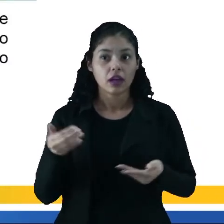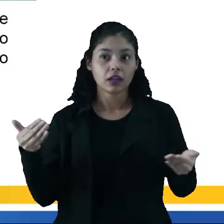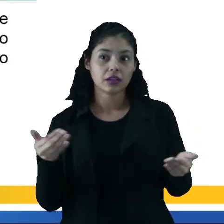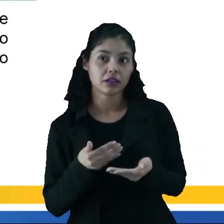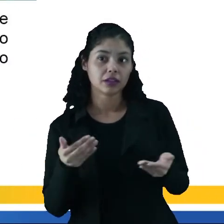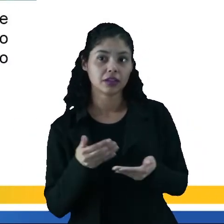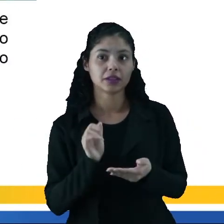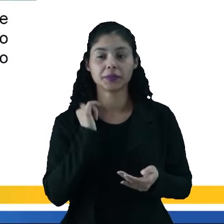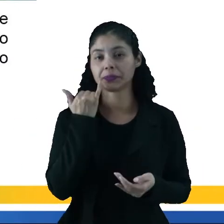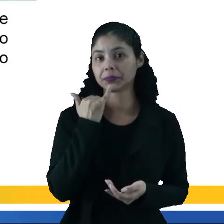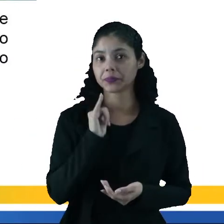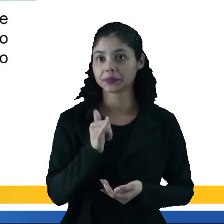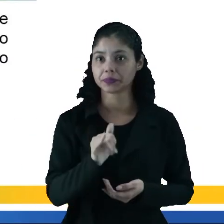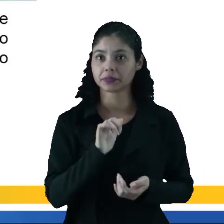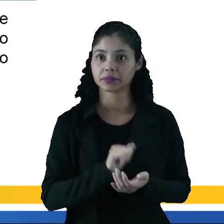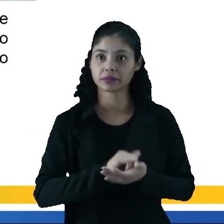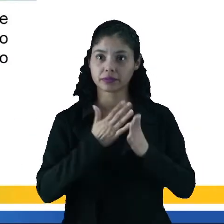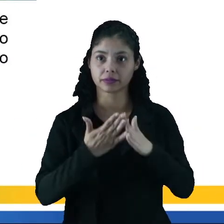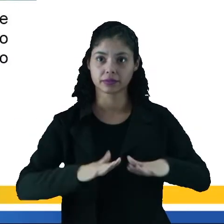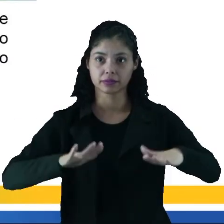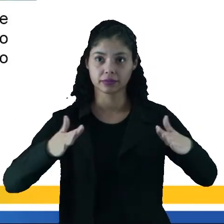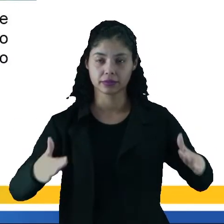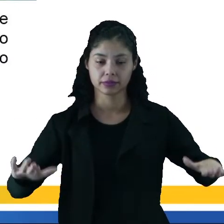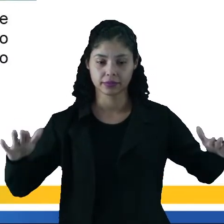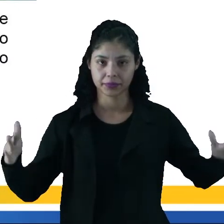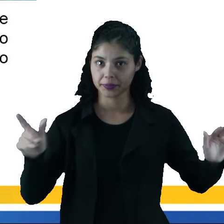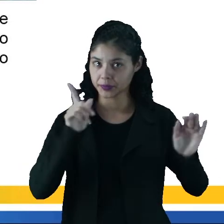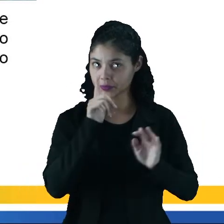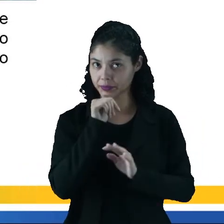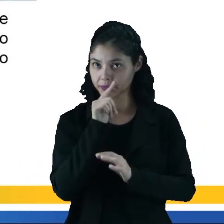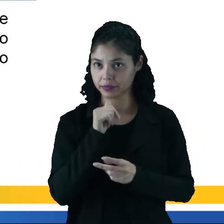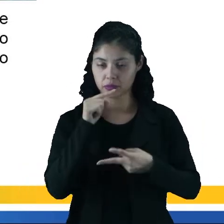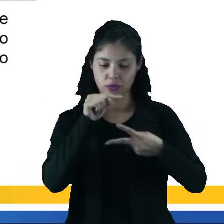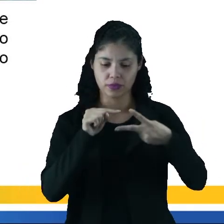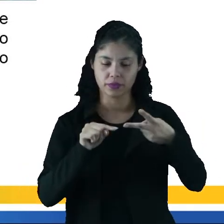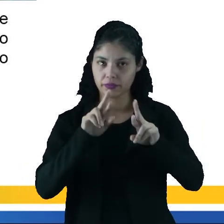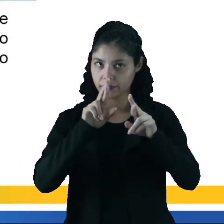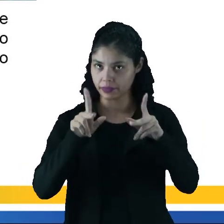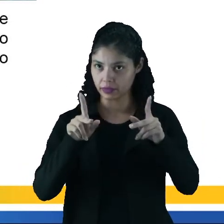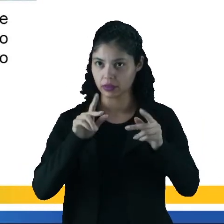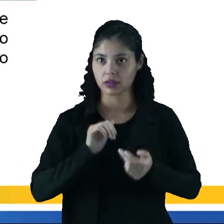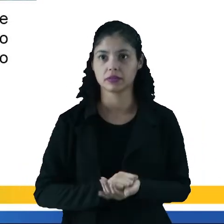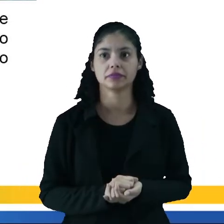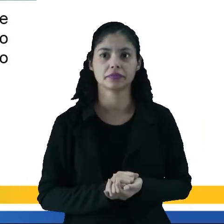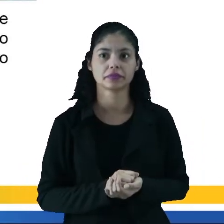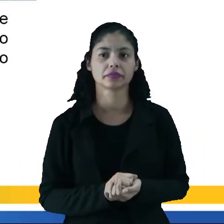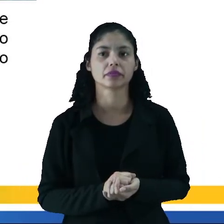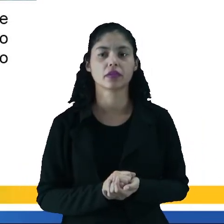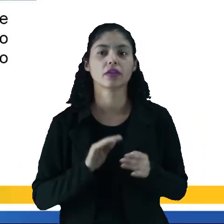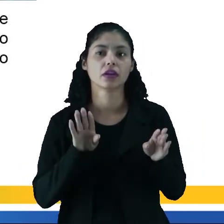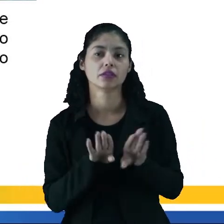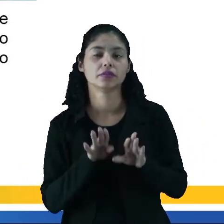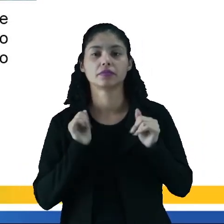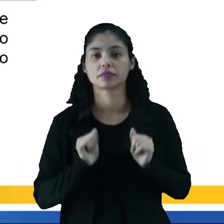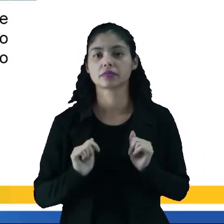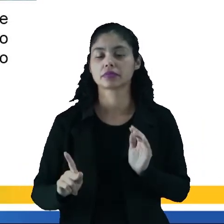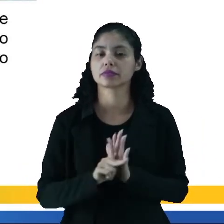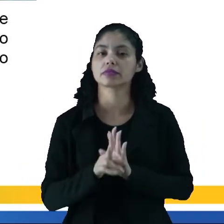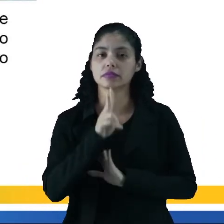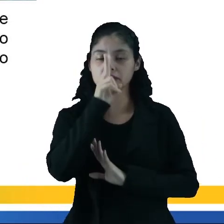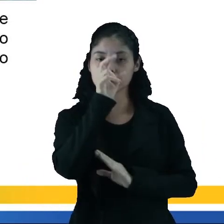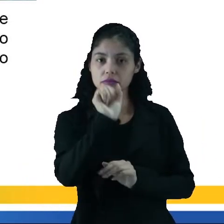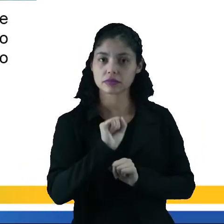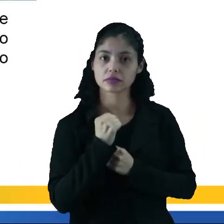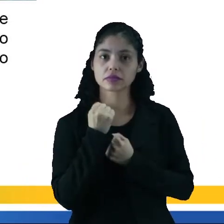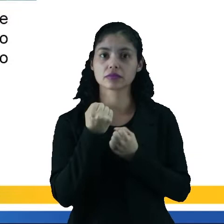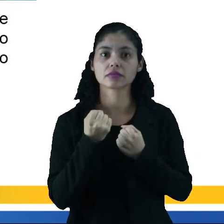vamos para a energia das ondas e as marés. São duas situações diferentes. Esse tipo de energia é proveniente da força